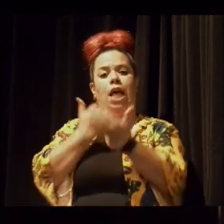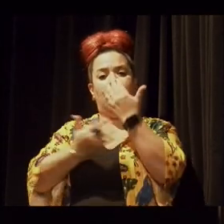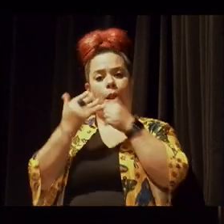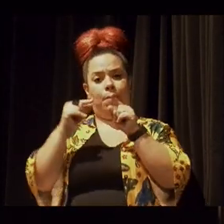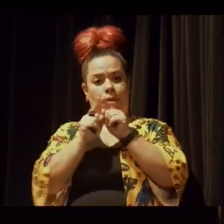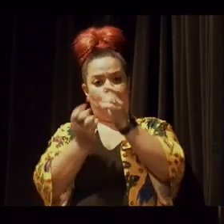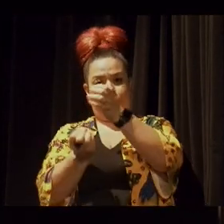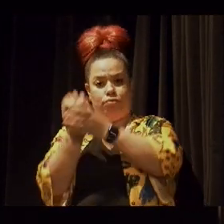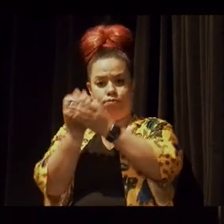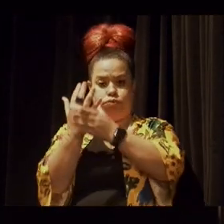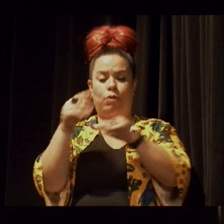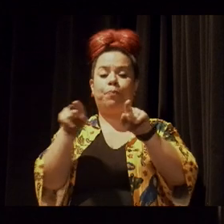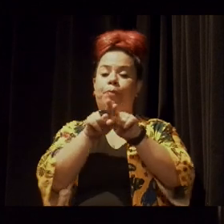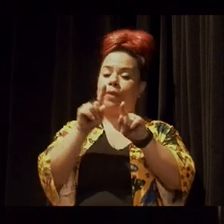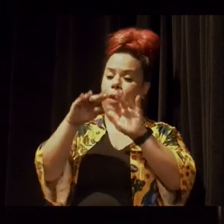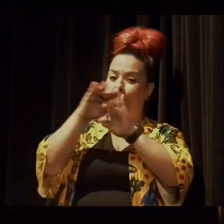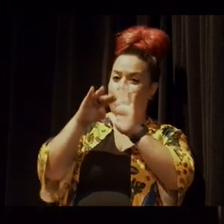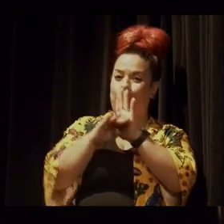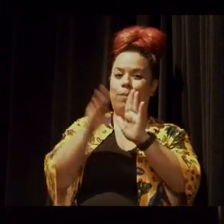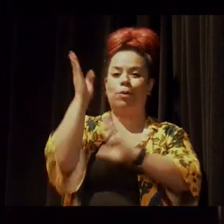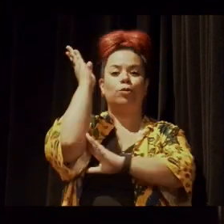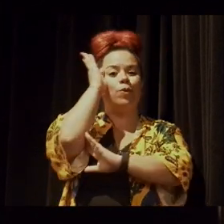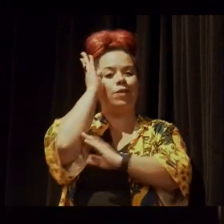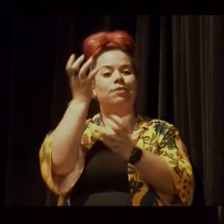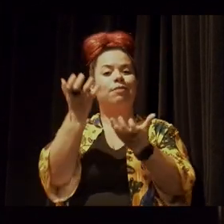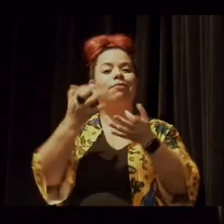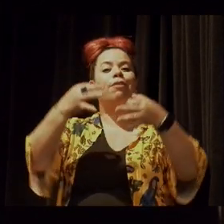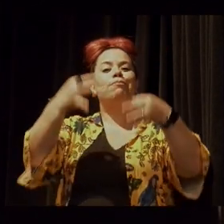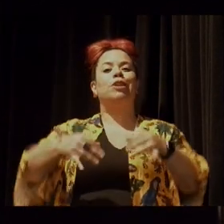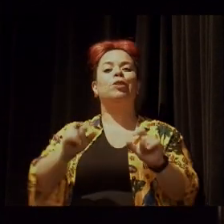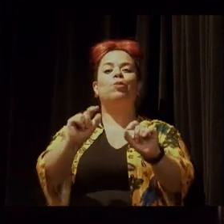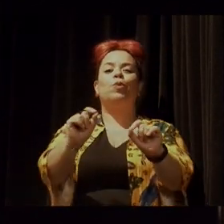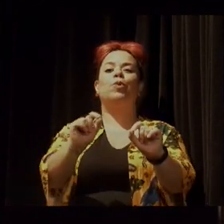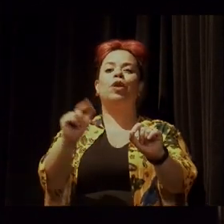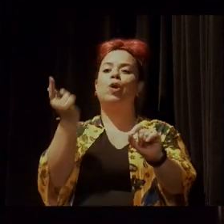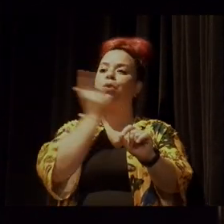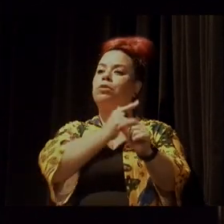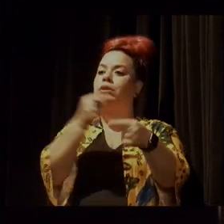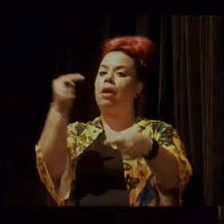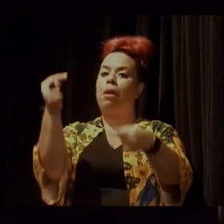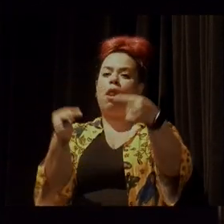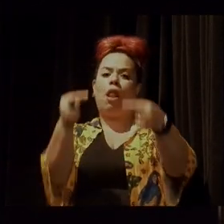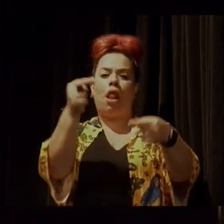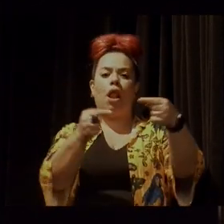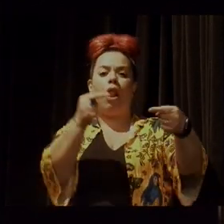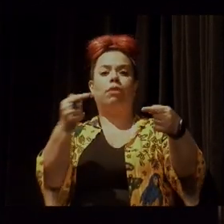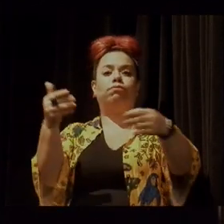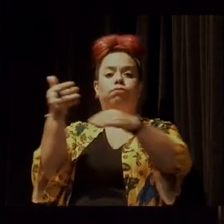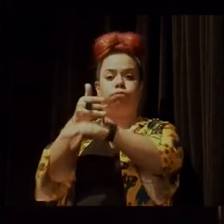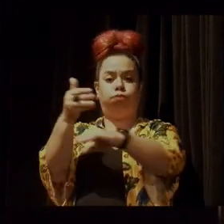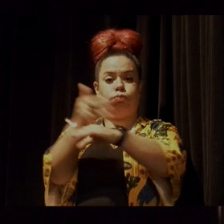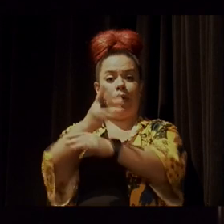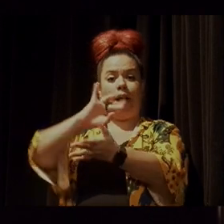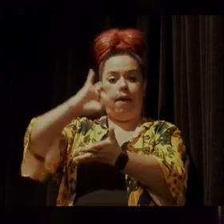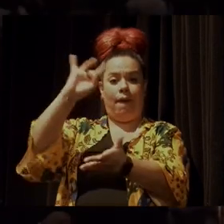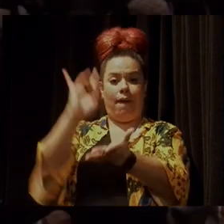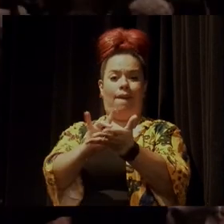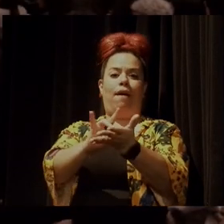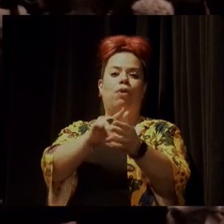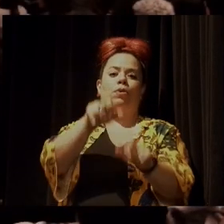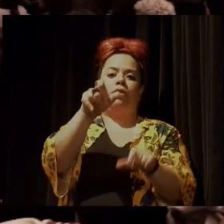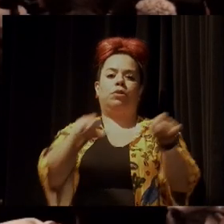do SESC quer justamente mobilizar a discussão pelo engajamento concreto, real das pessoas,